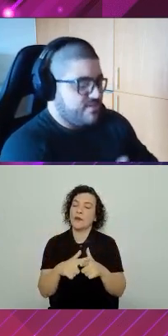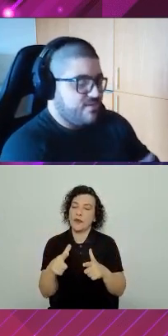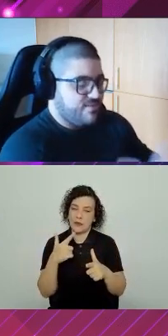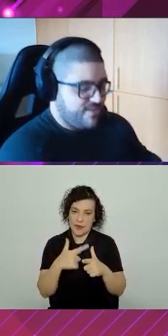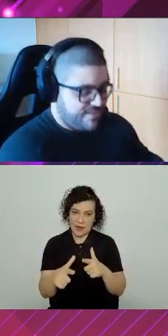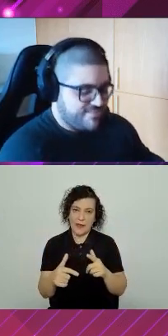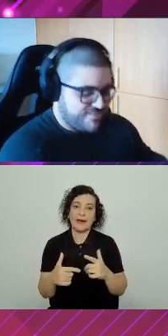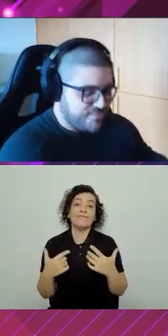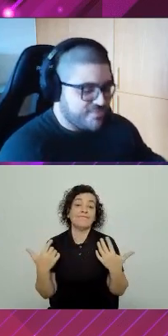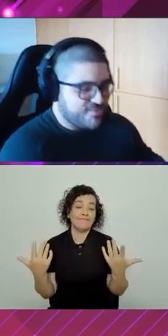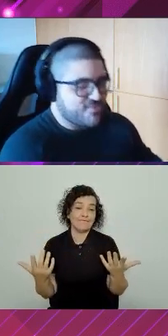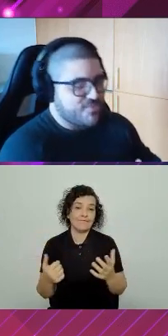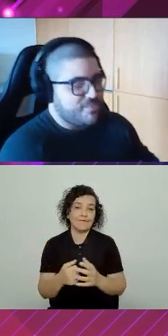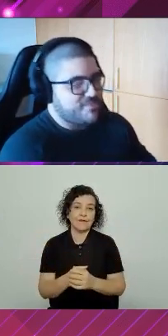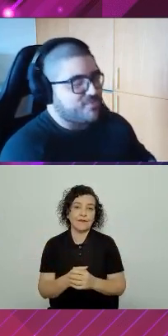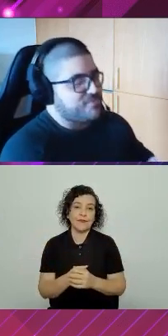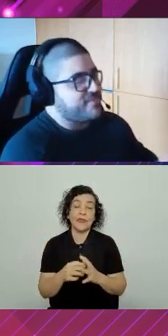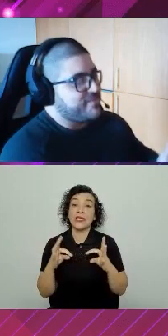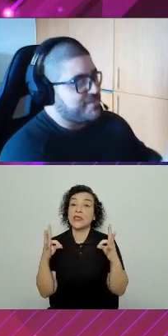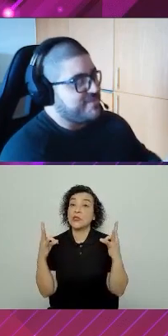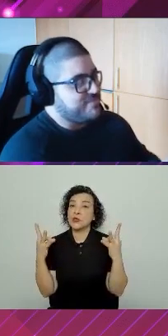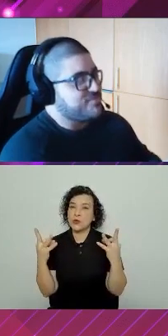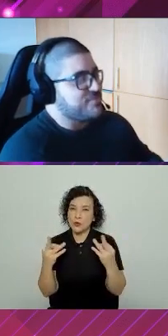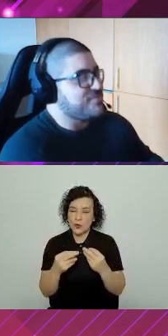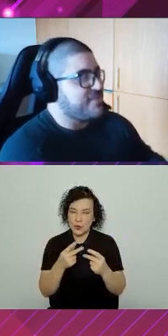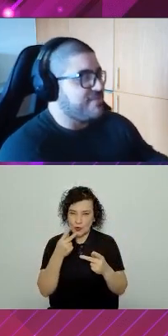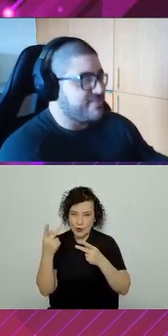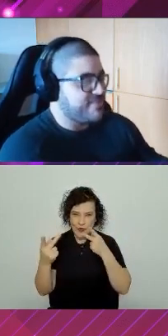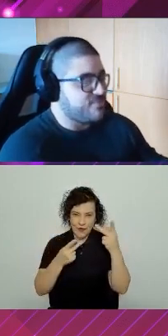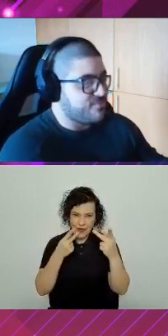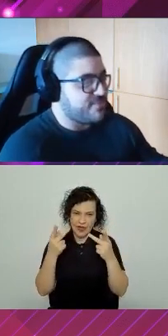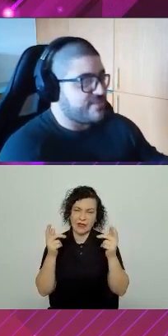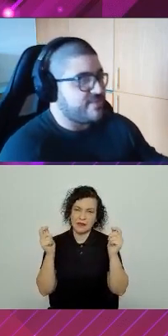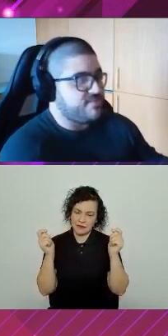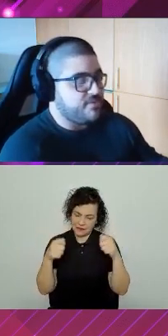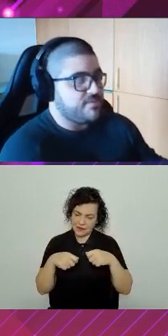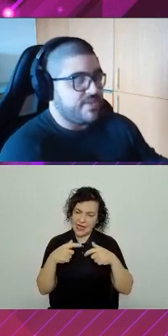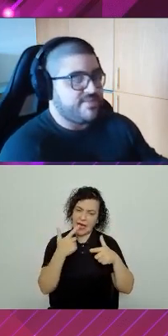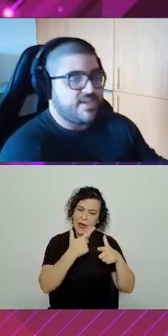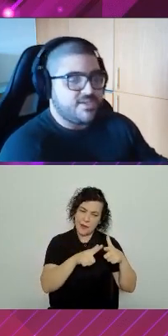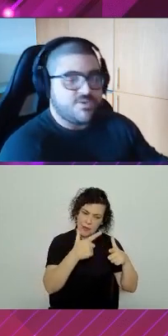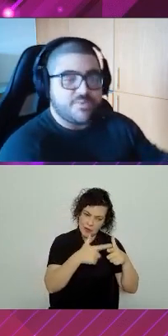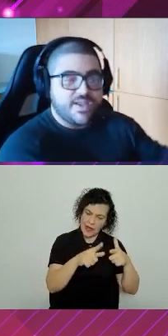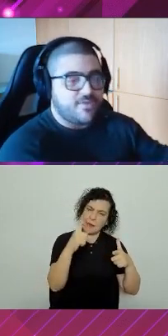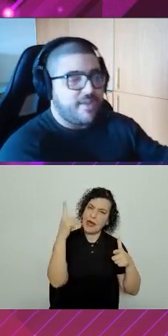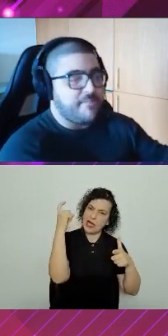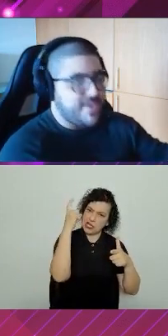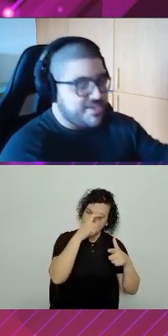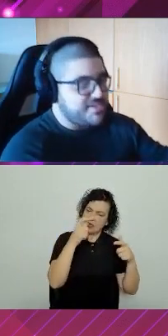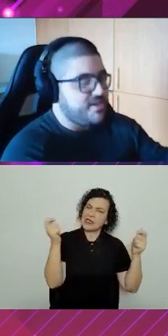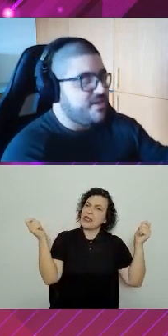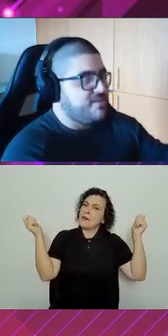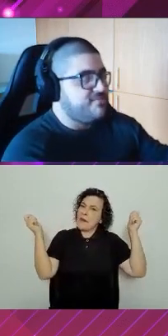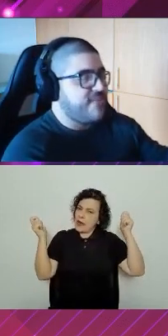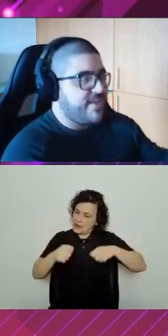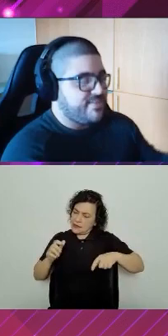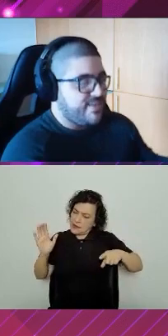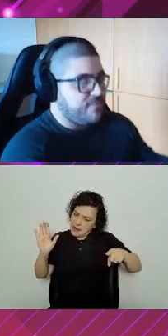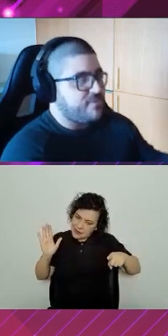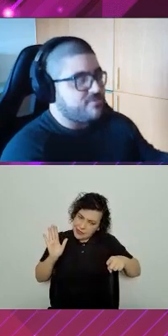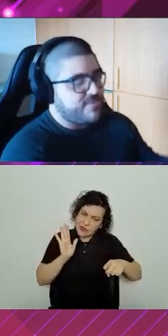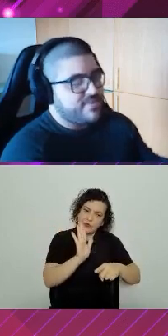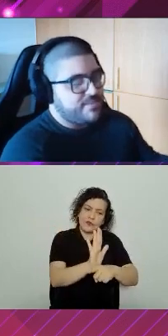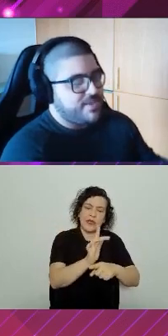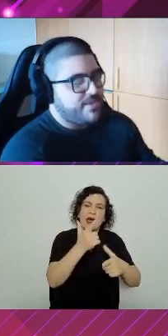Como é que... Olha lá. Todos os problemas que eu estou falando aqui são solucionáveis, certo? Eu estou falando das dificuldades que a gente obrigatoriamente vai